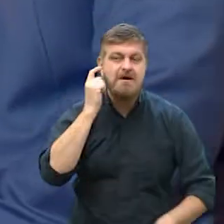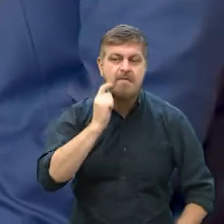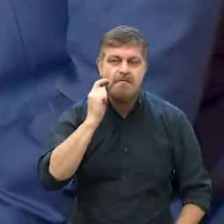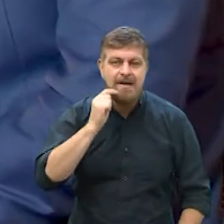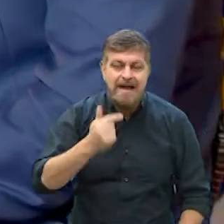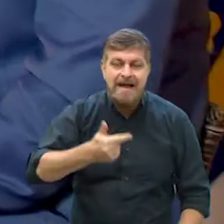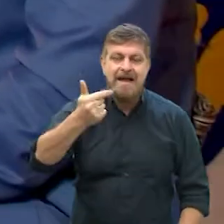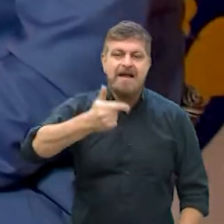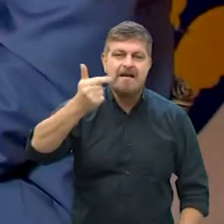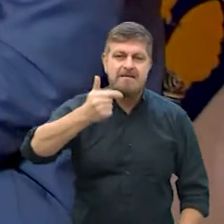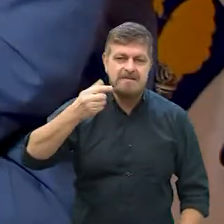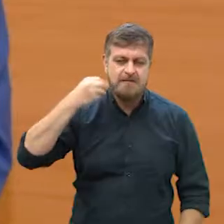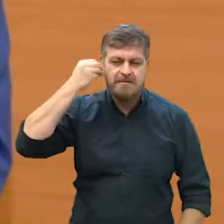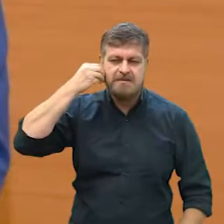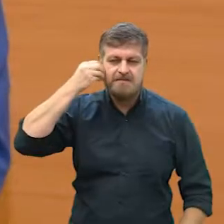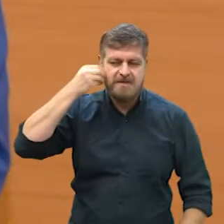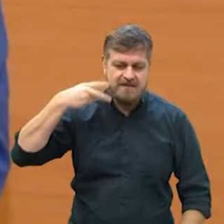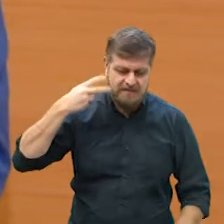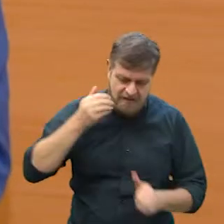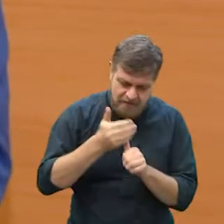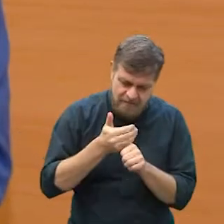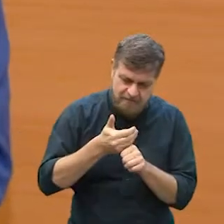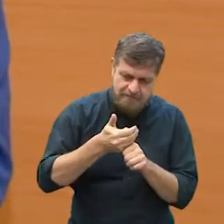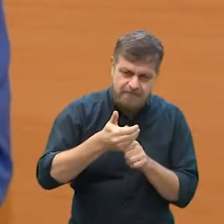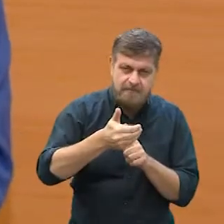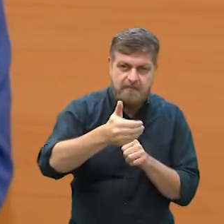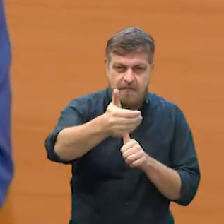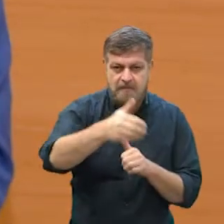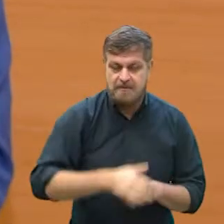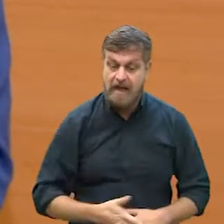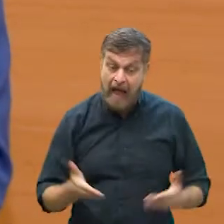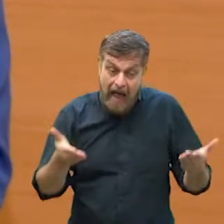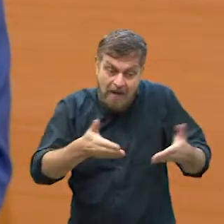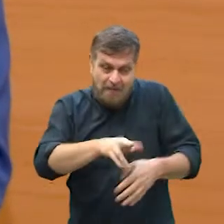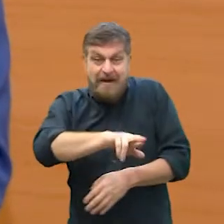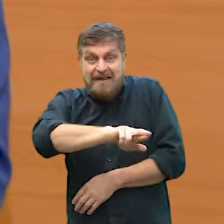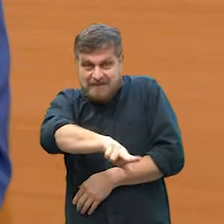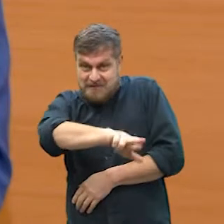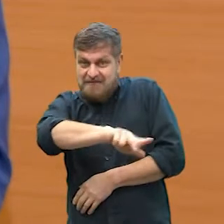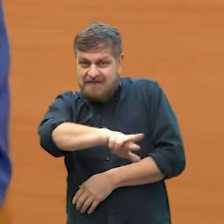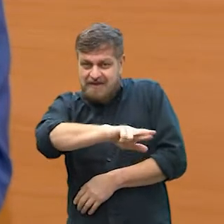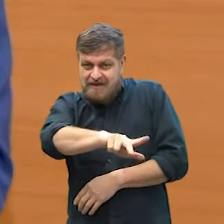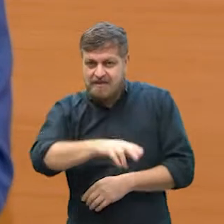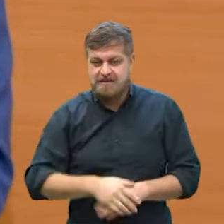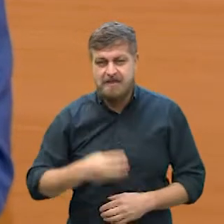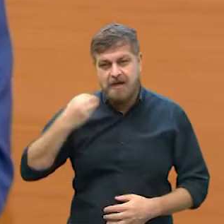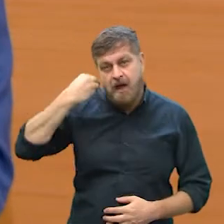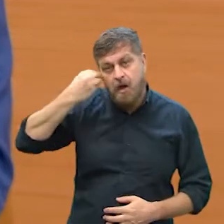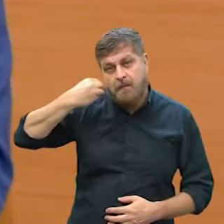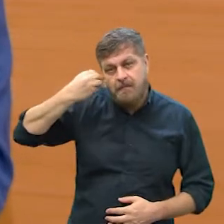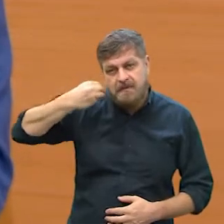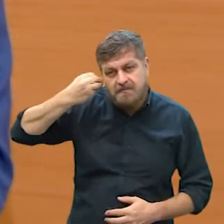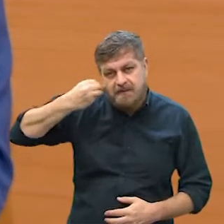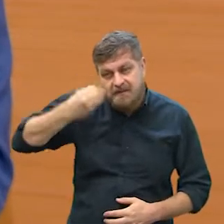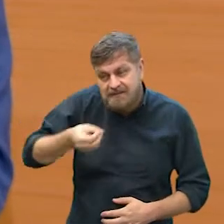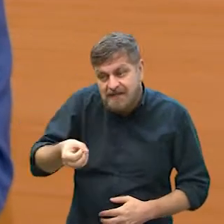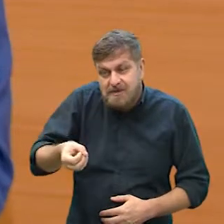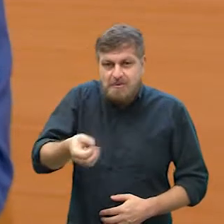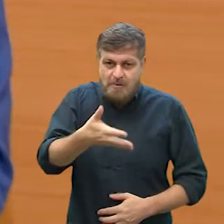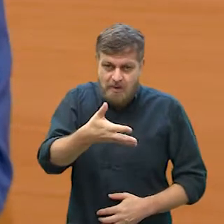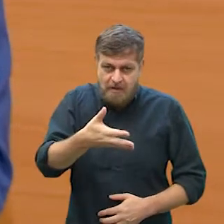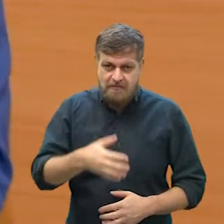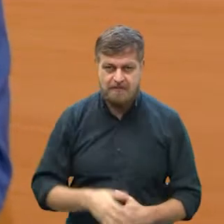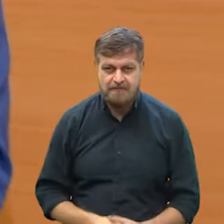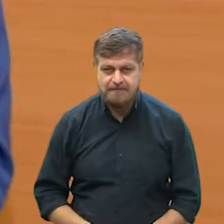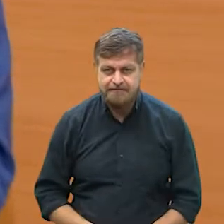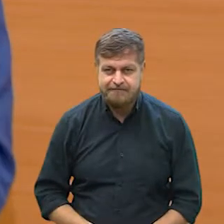segundo mandato, né vereador? É isso mesmo, segundo mandato, é um mandato diferente, né? É uma experiência, vamos dizer,